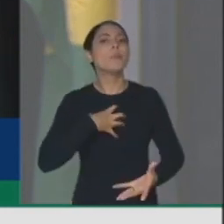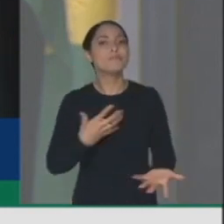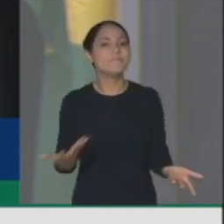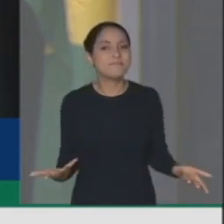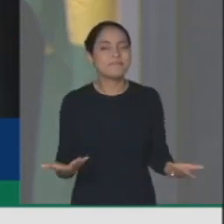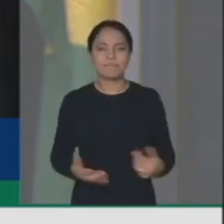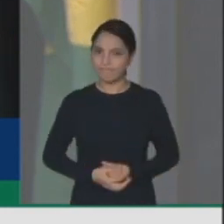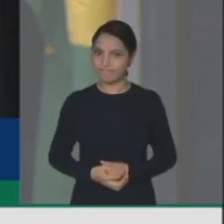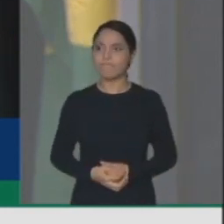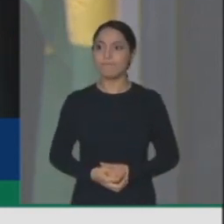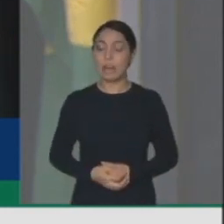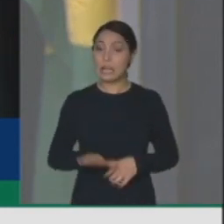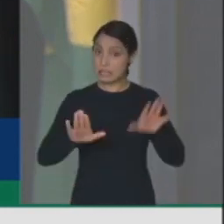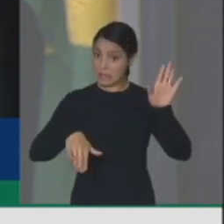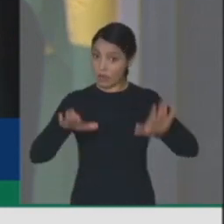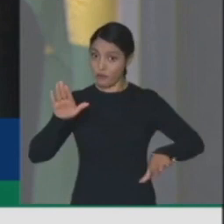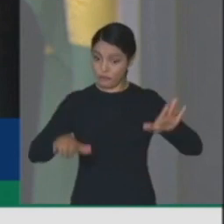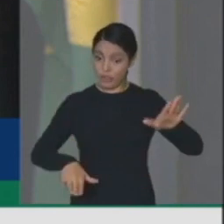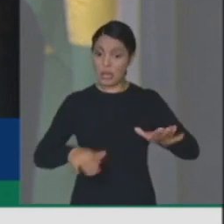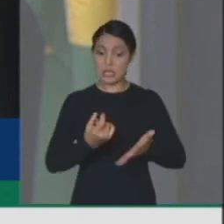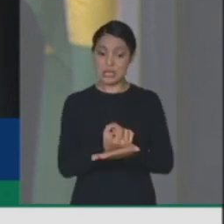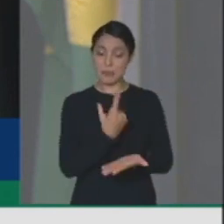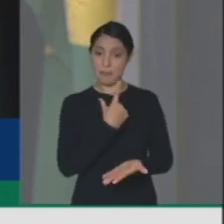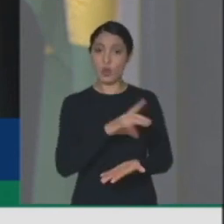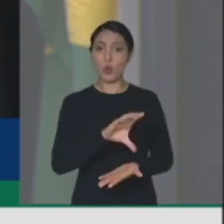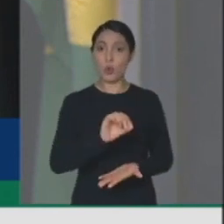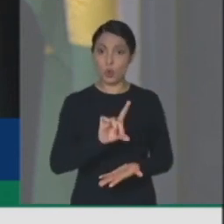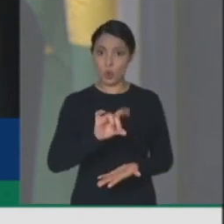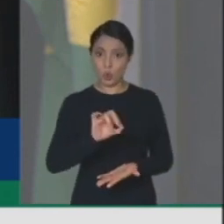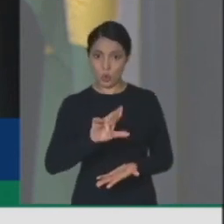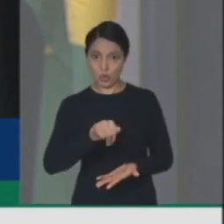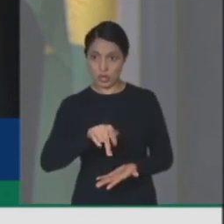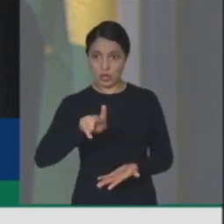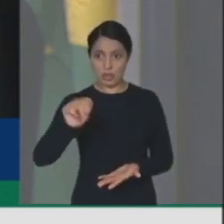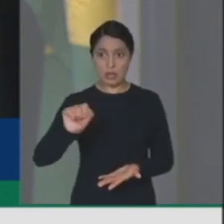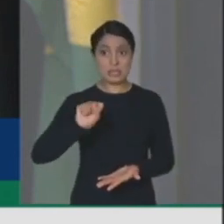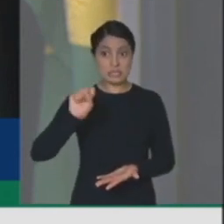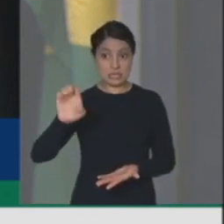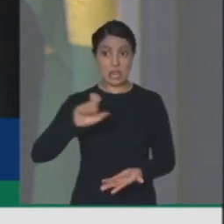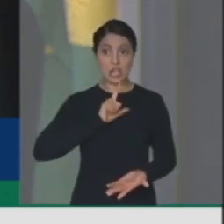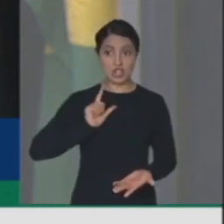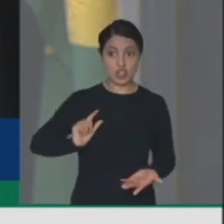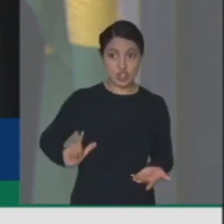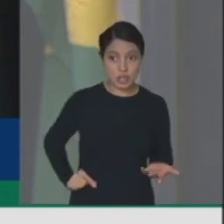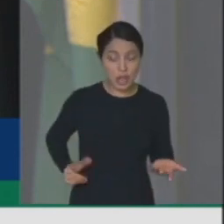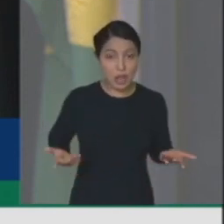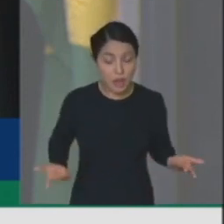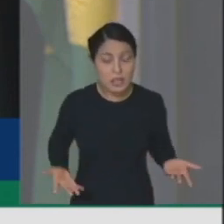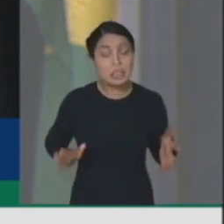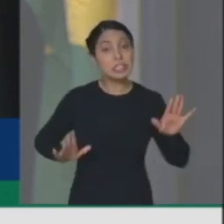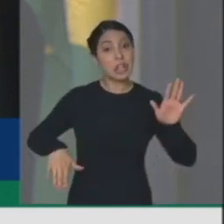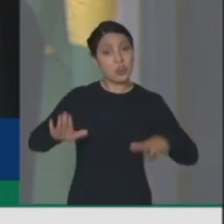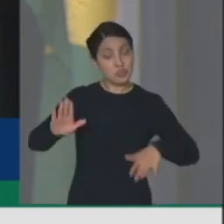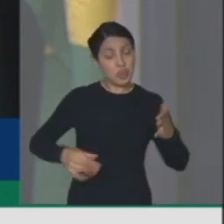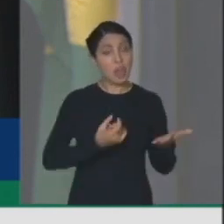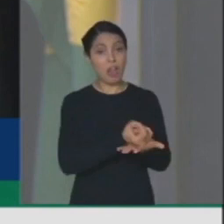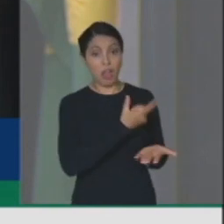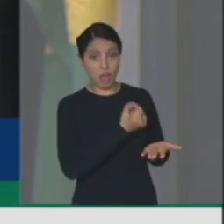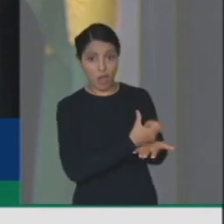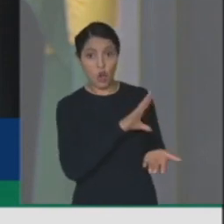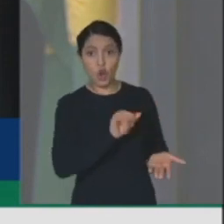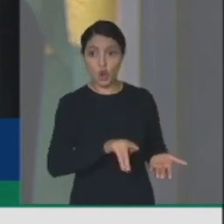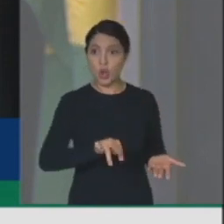se a cloroquina fosse chinesa, tanto a imprensa quanto alguns